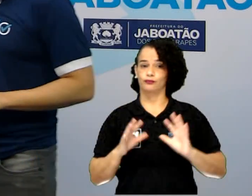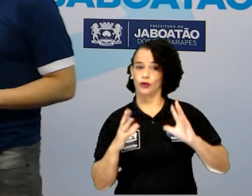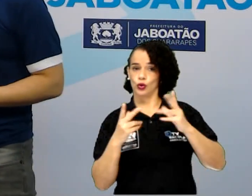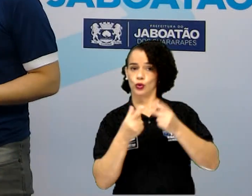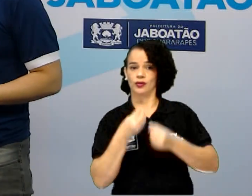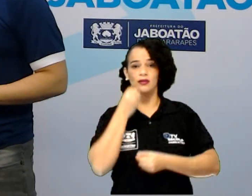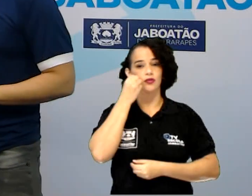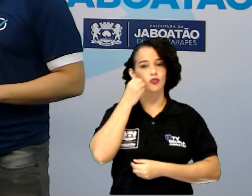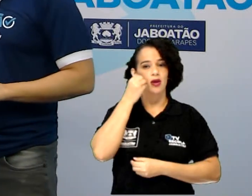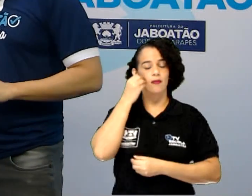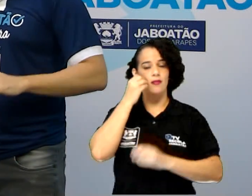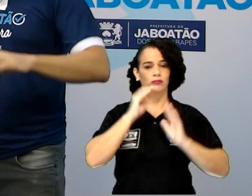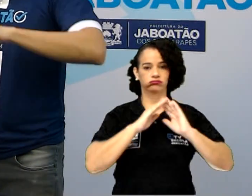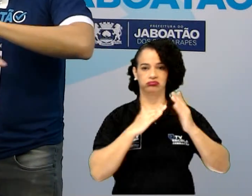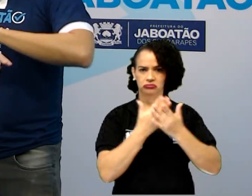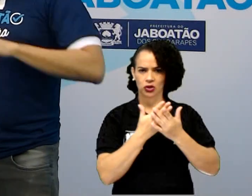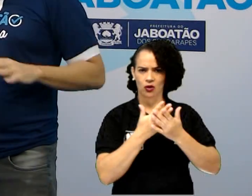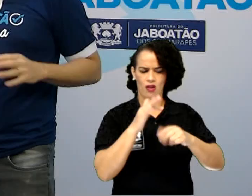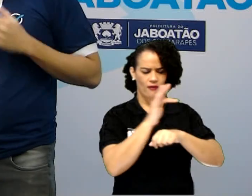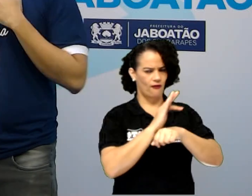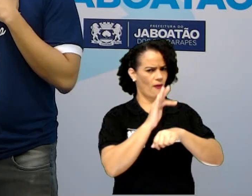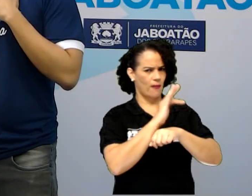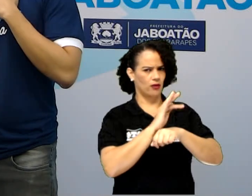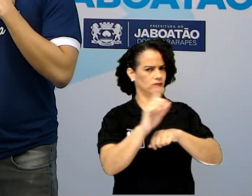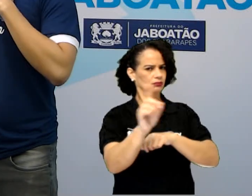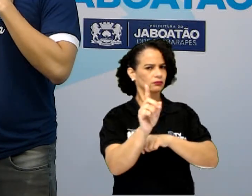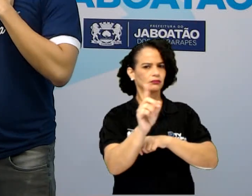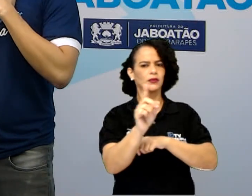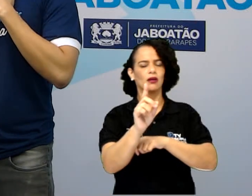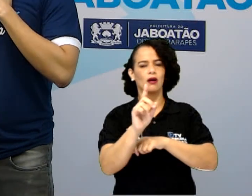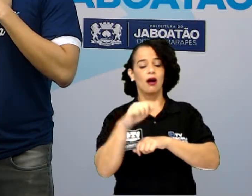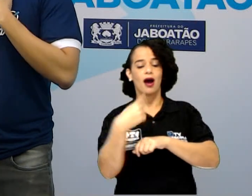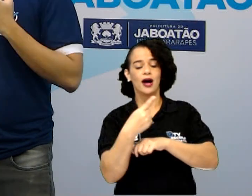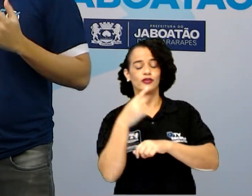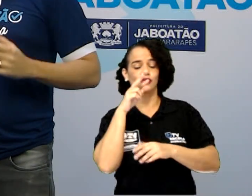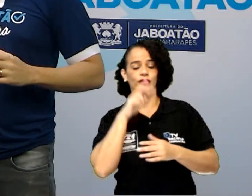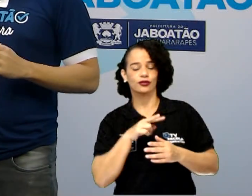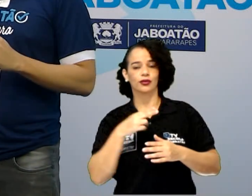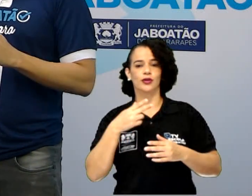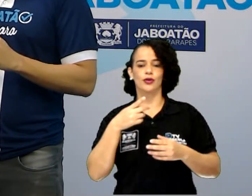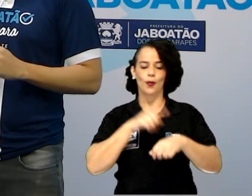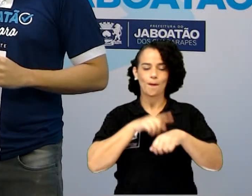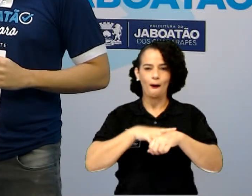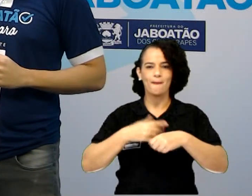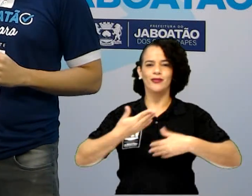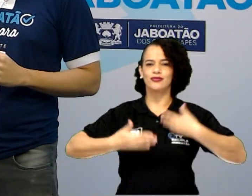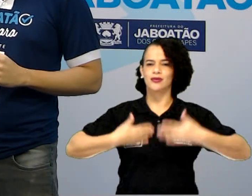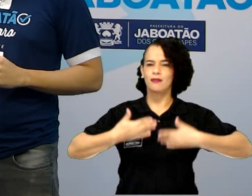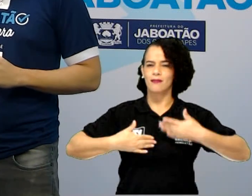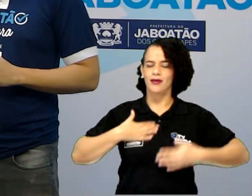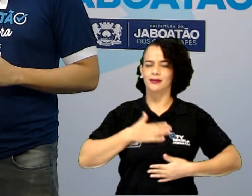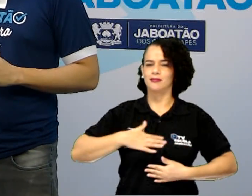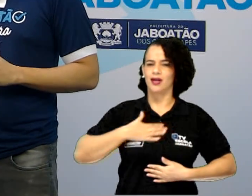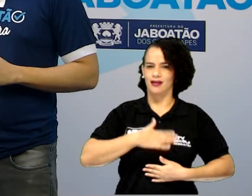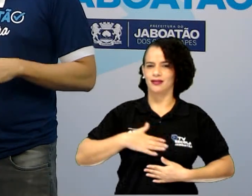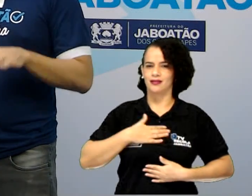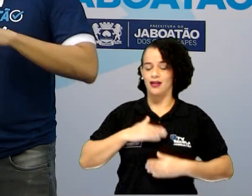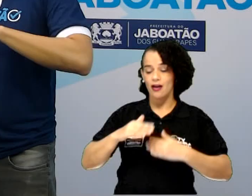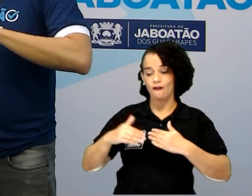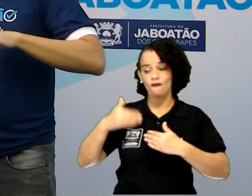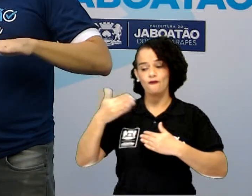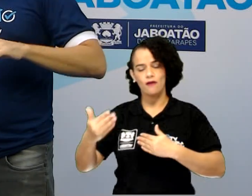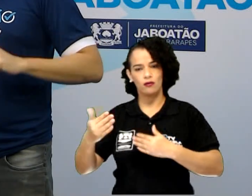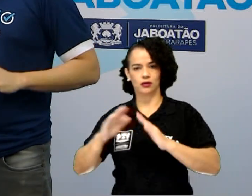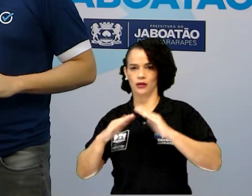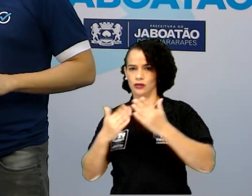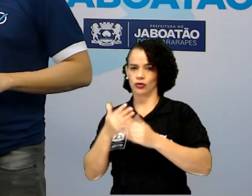Experimentados no ambiente da escola formal? De jeito nenhum. A gente sabe que os momentos de prazer eram experimentados fora da escola formal. Então, a gente